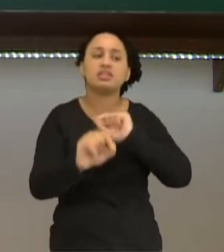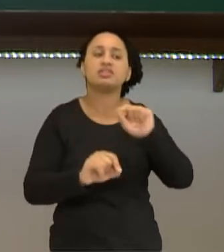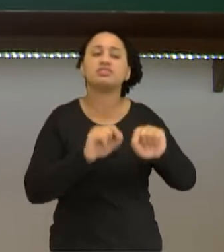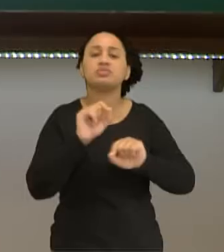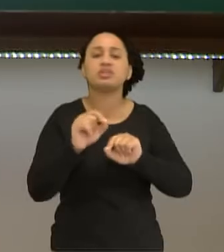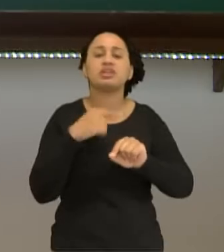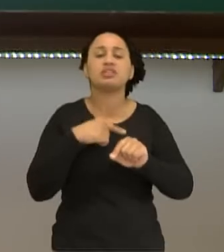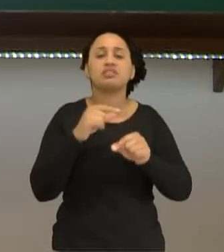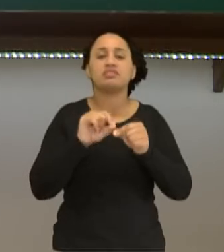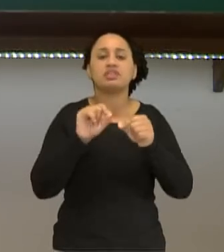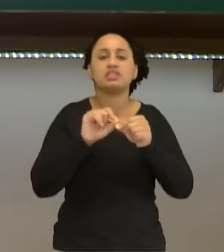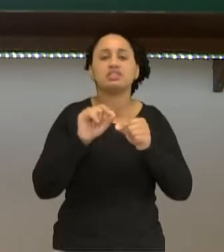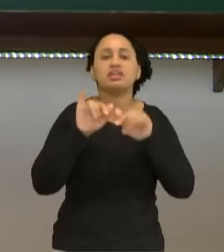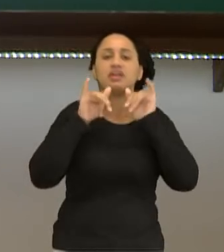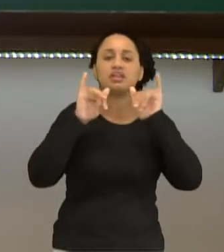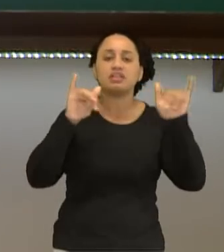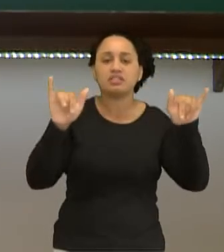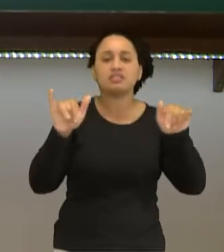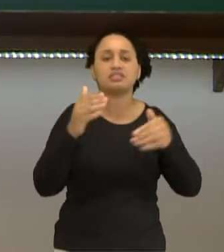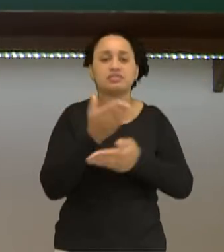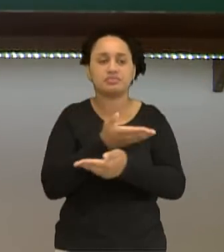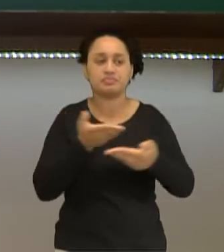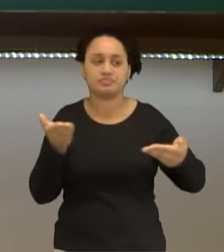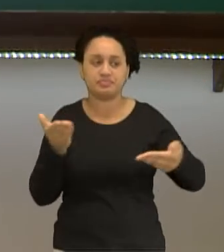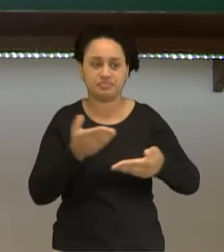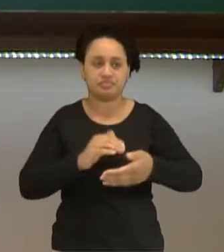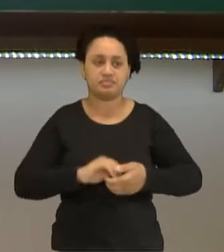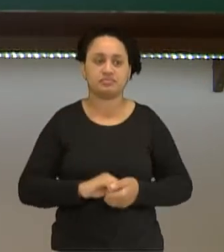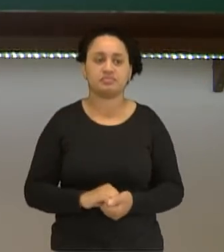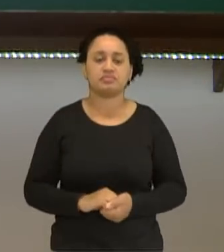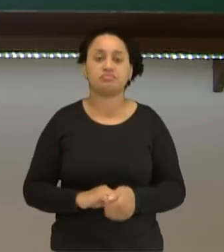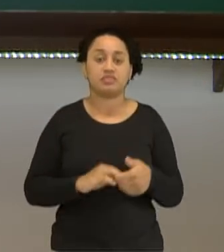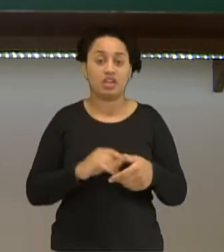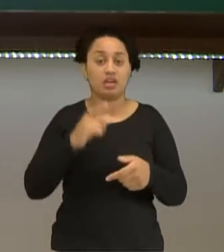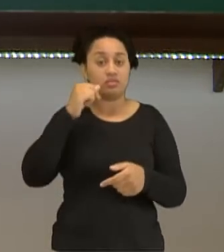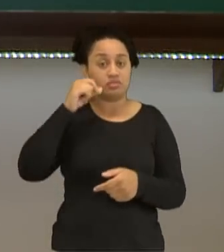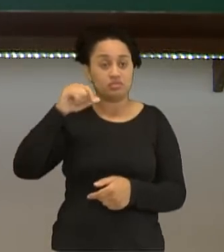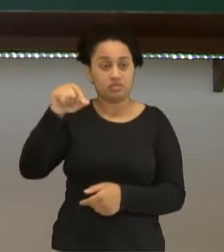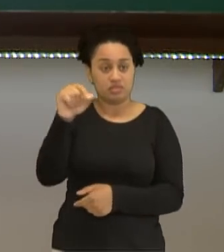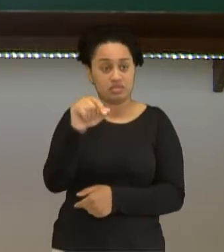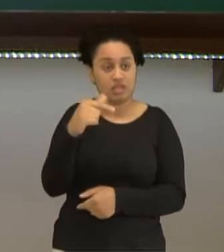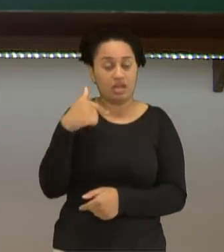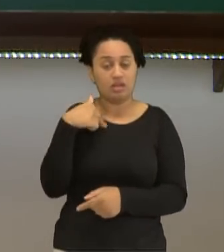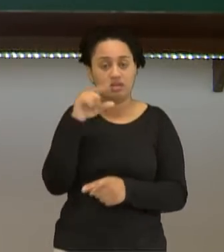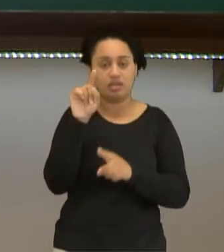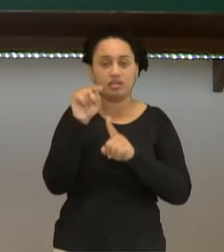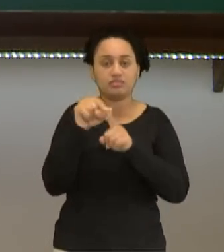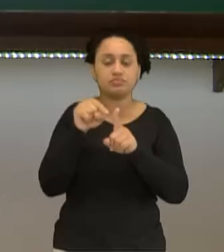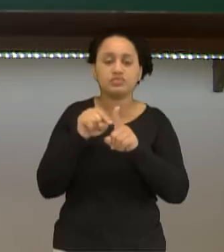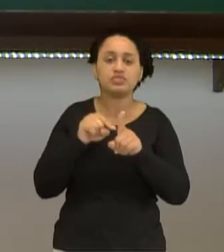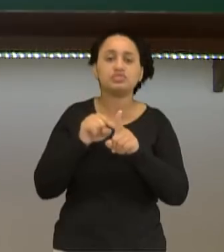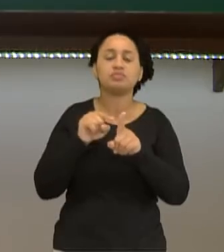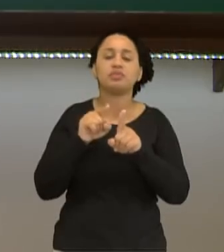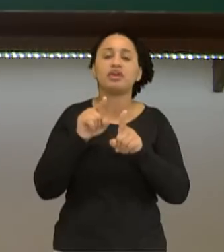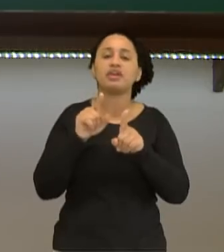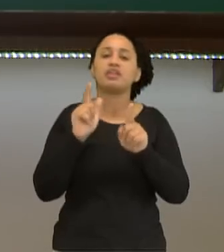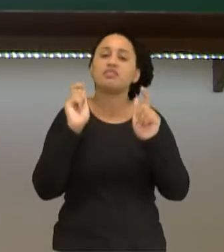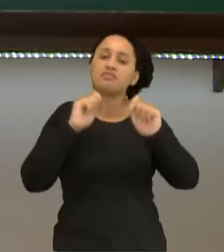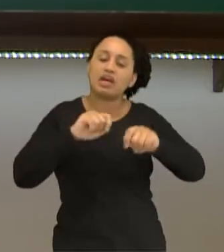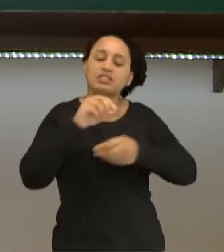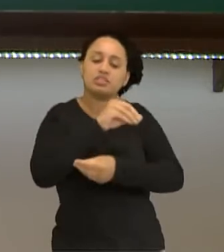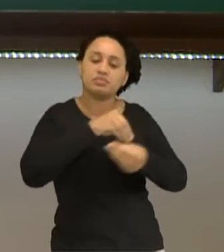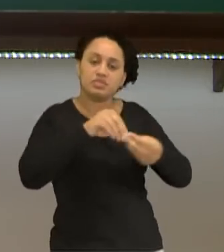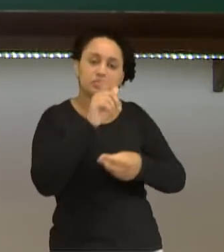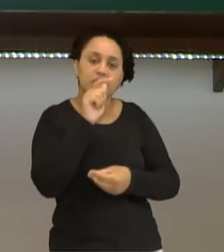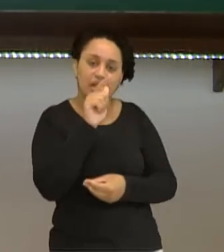condução elétrica. Beleza? O sal, cloreto de sódio, é um composto, quando misturado à